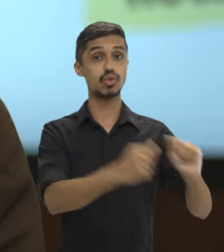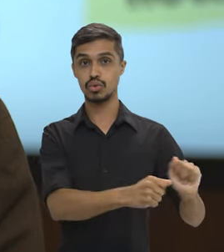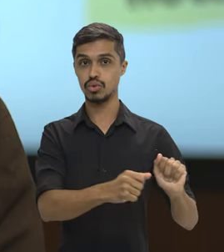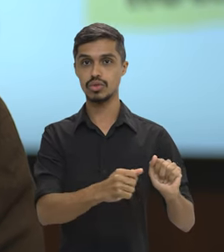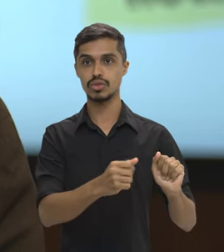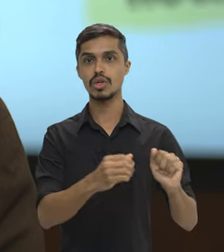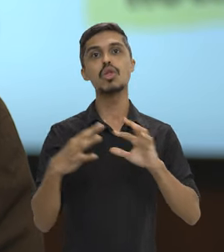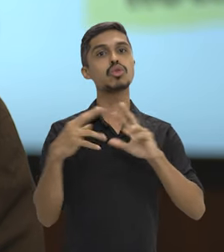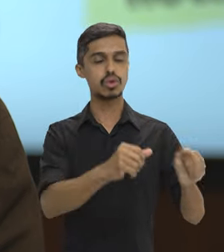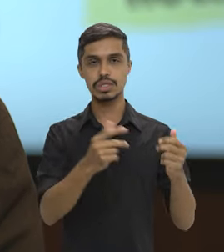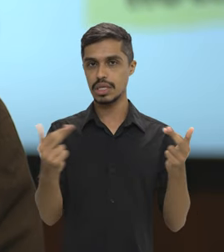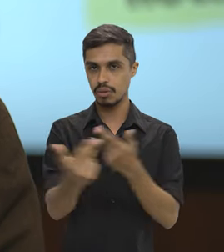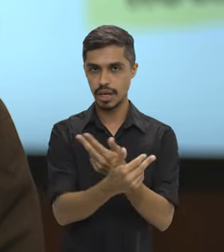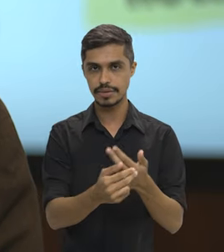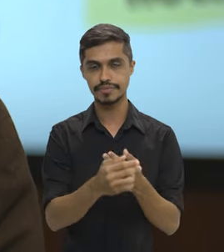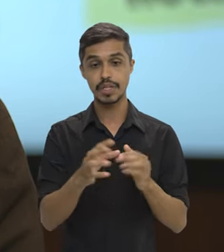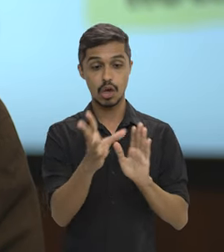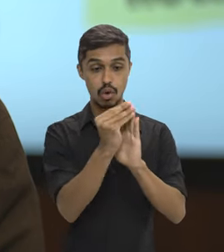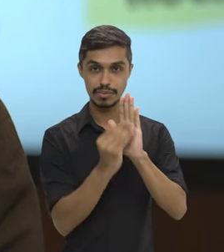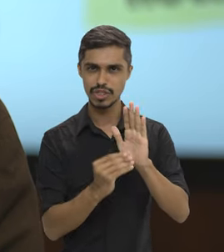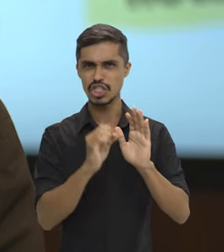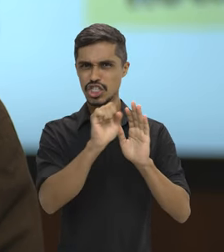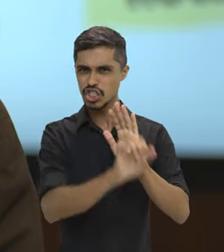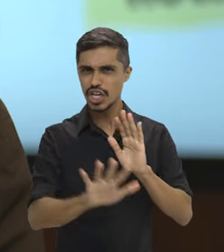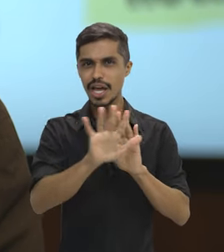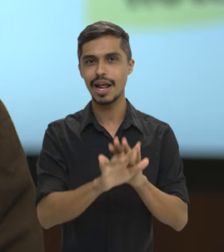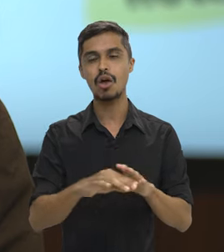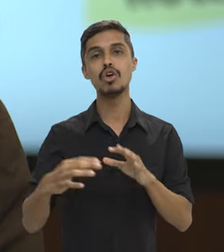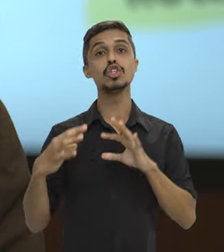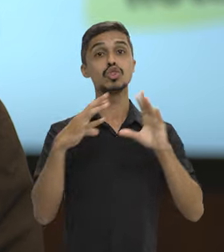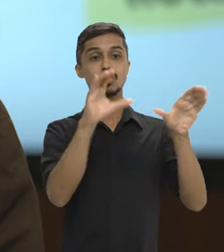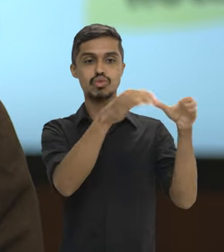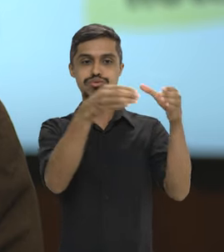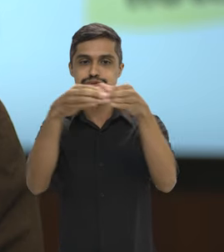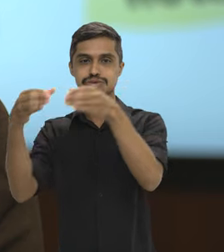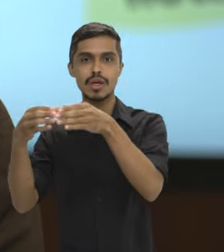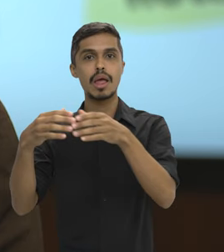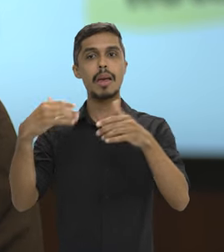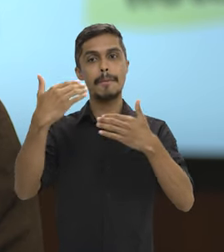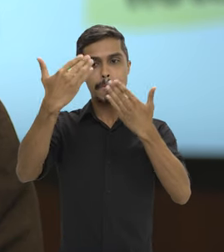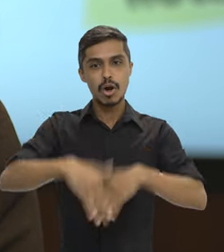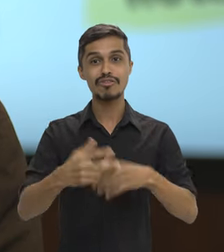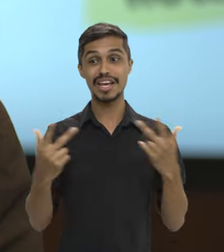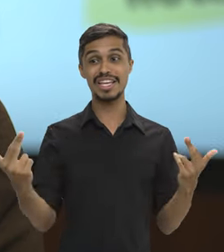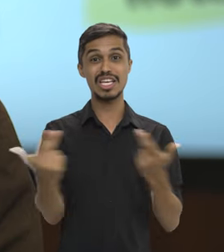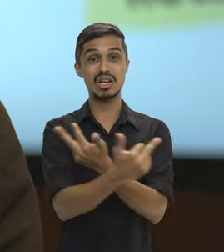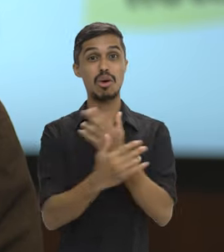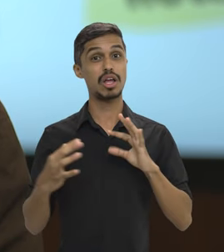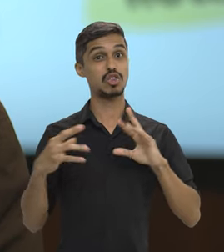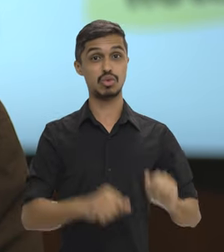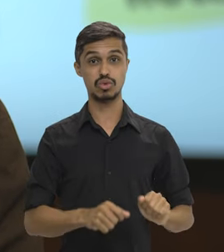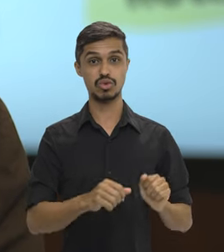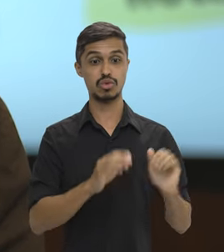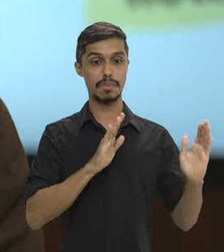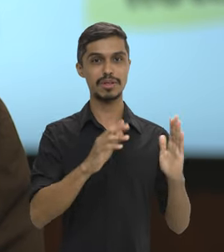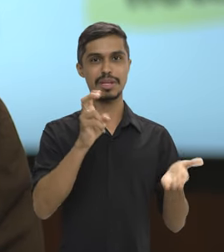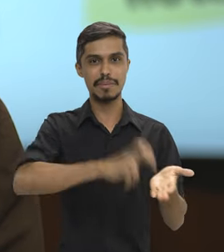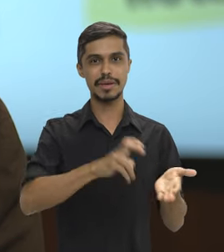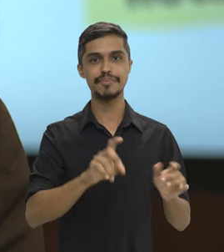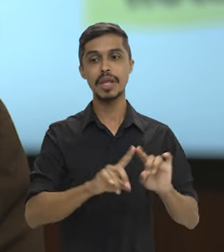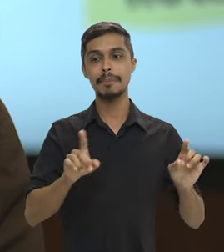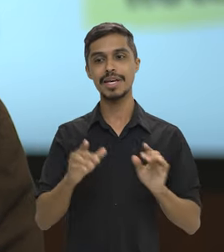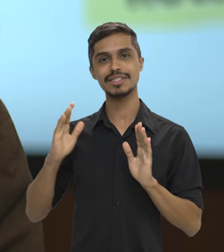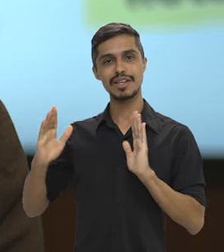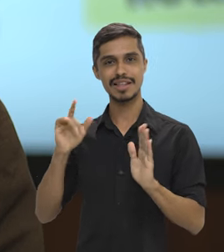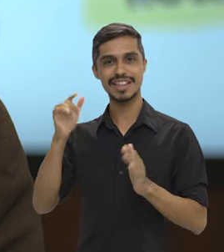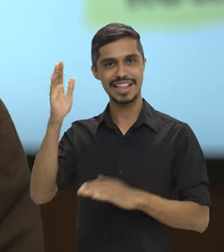têm peso. Inclusive, as provas de conhecimento gerais serão iguais para todos os blocos, tá? As questões de conhecimento gerais. As